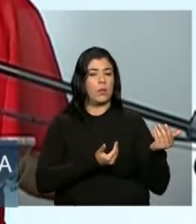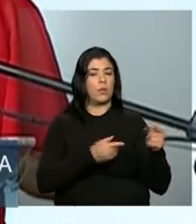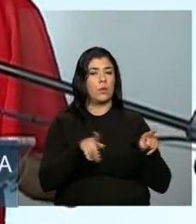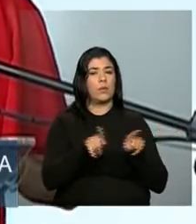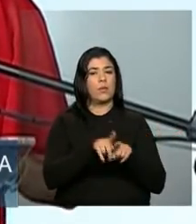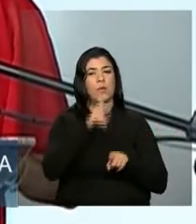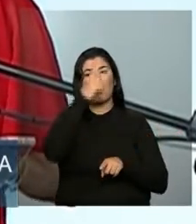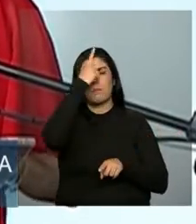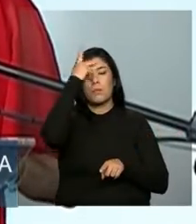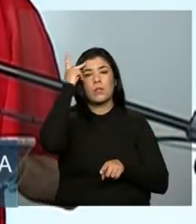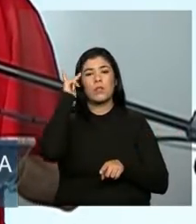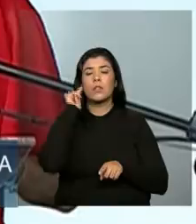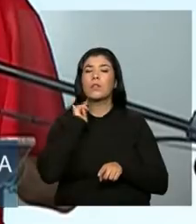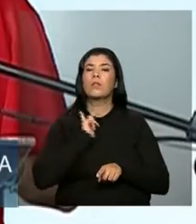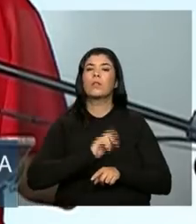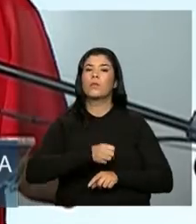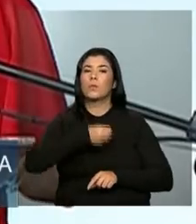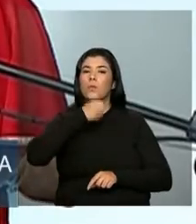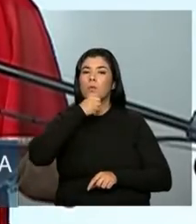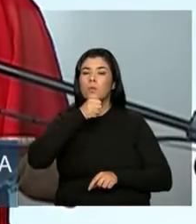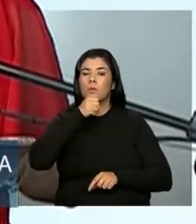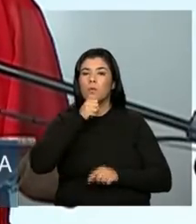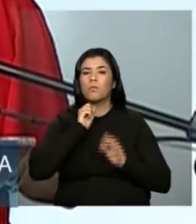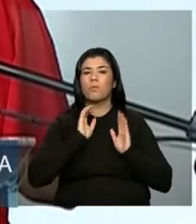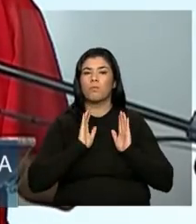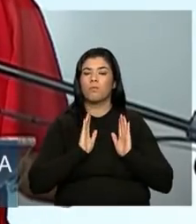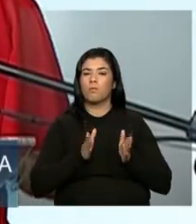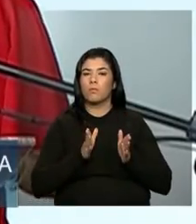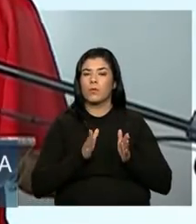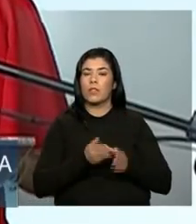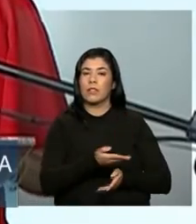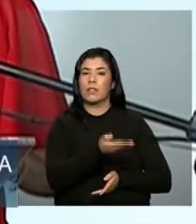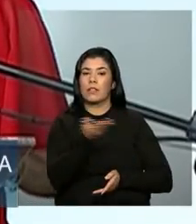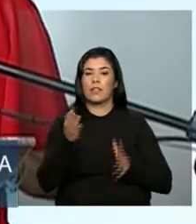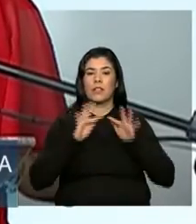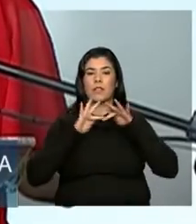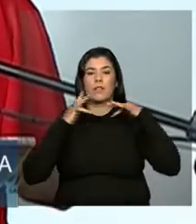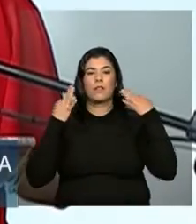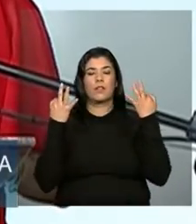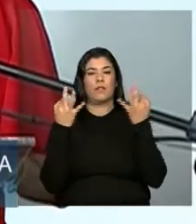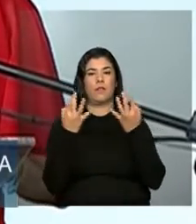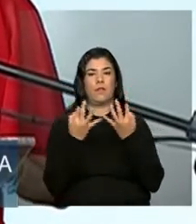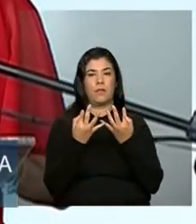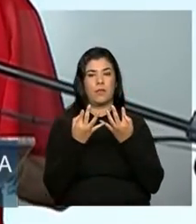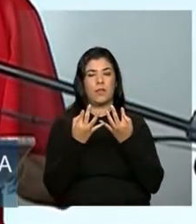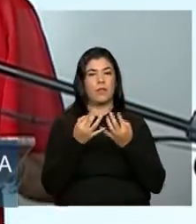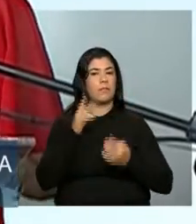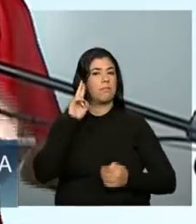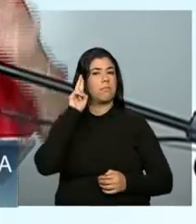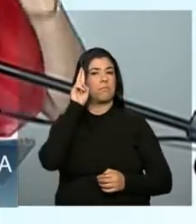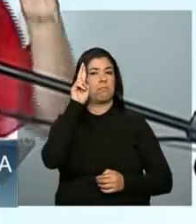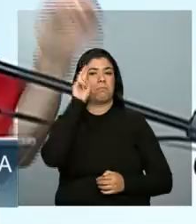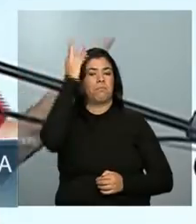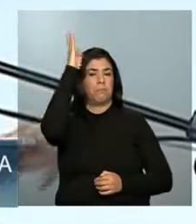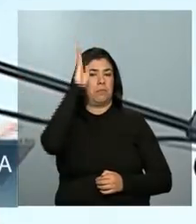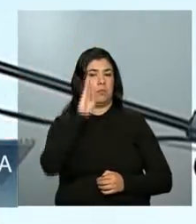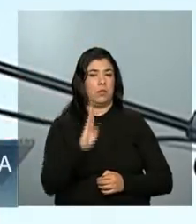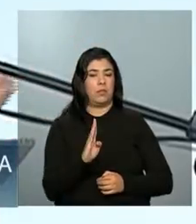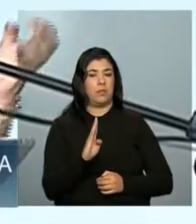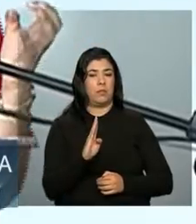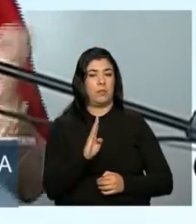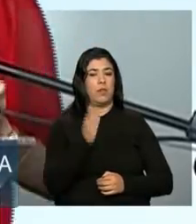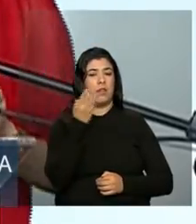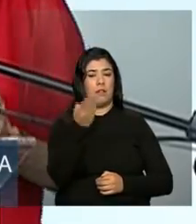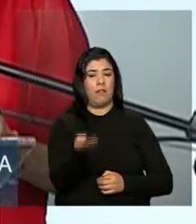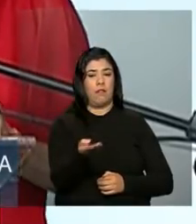idade, enfim, as famílias desse Brasil, as famílias